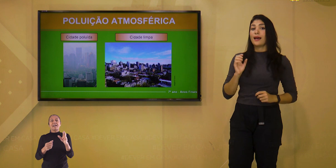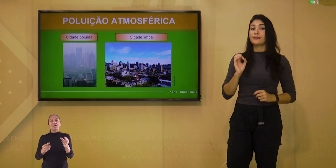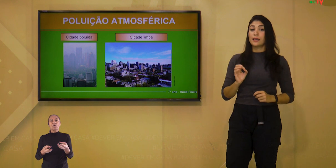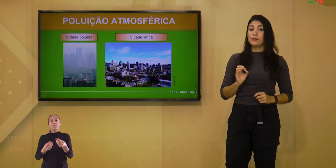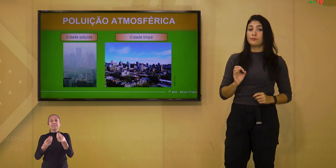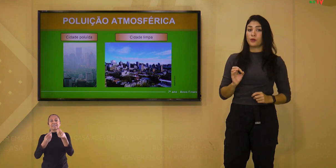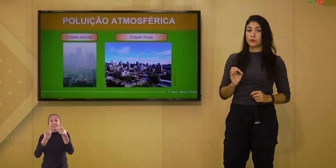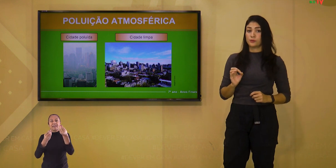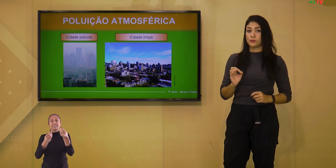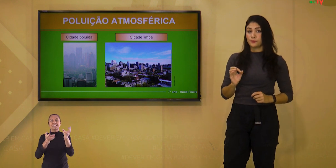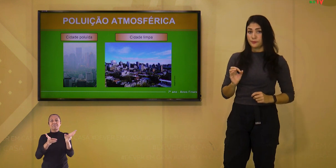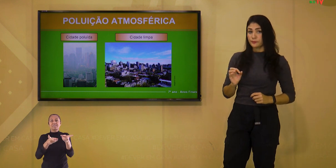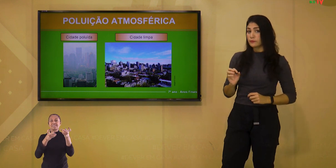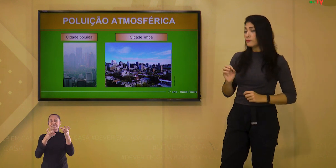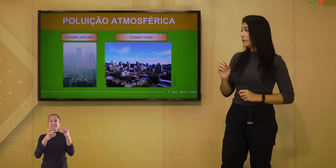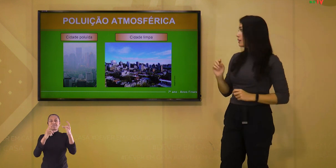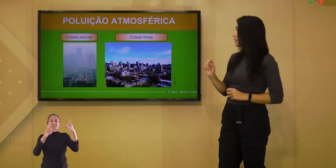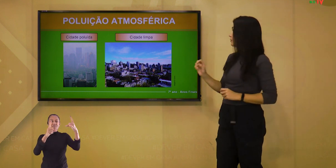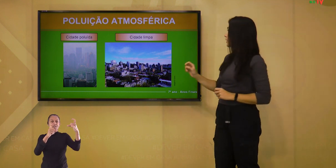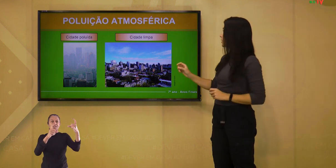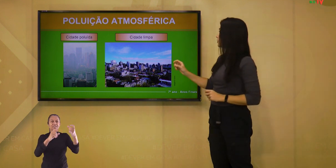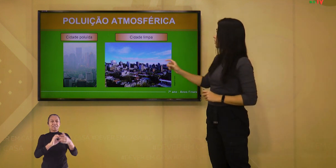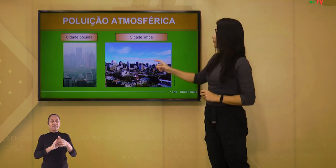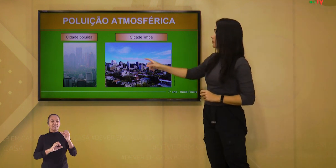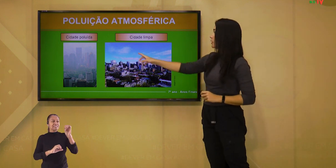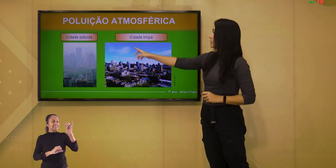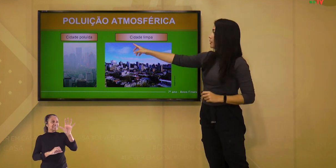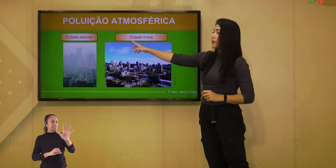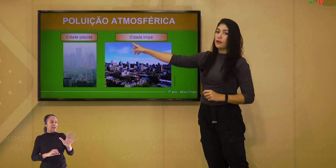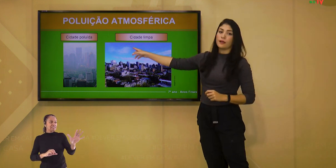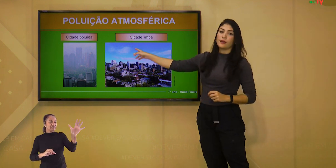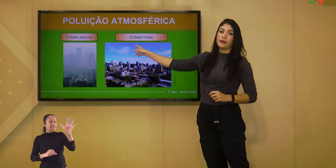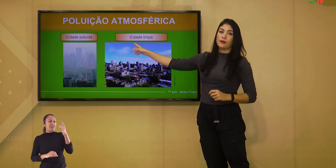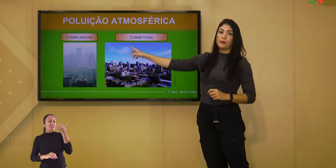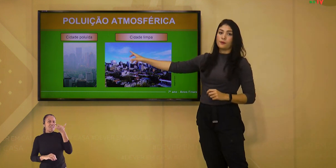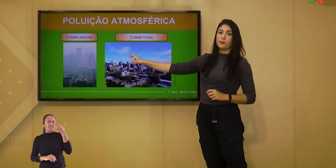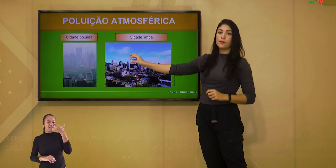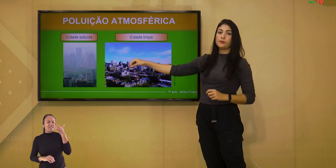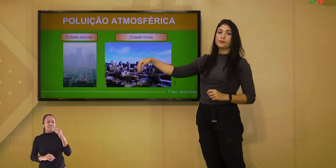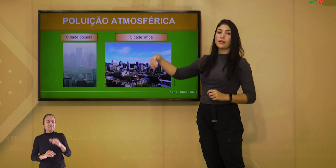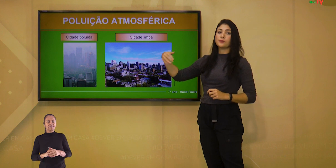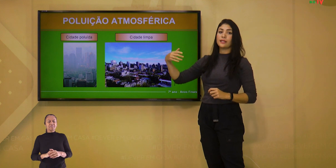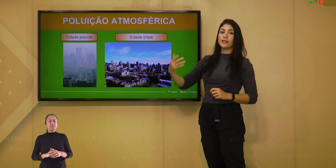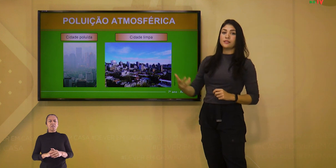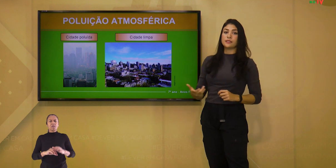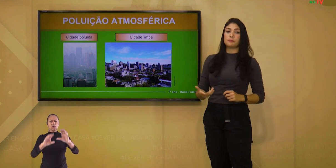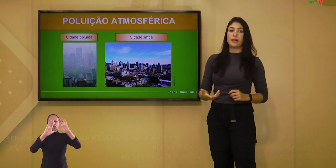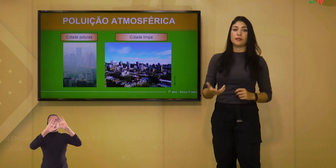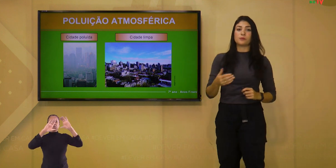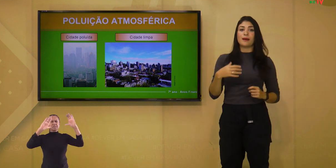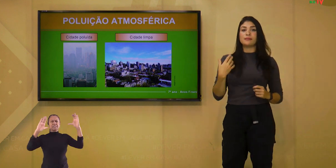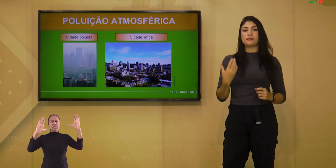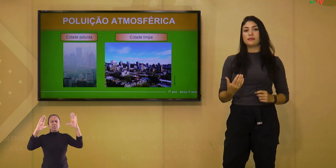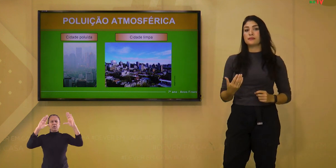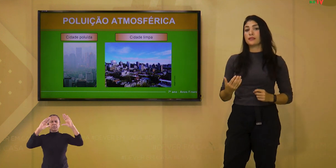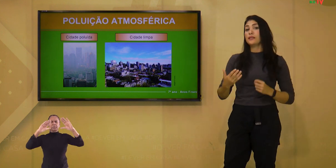ser percebida até em fotos. Veja só. Quando o céu tem este